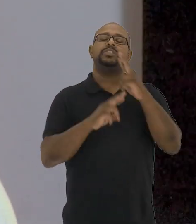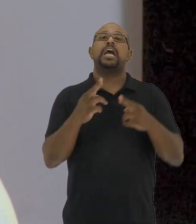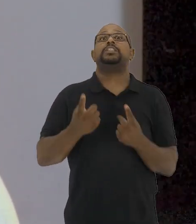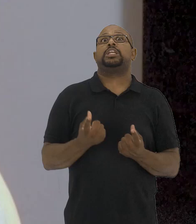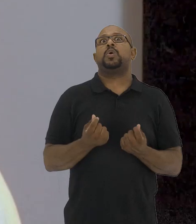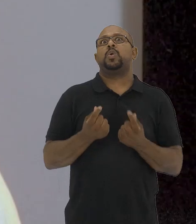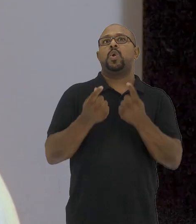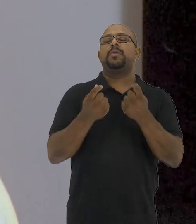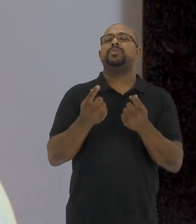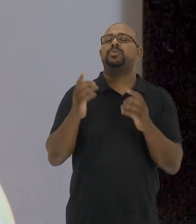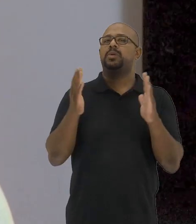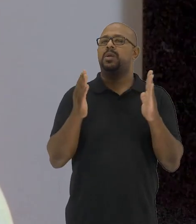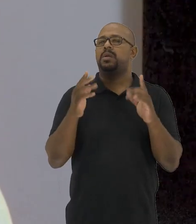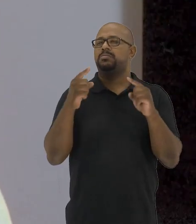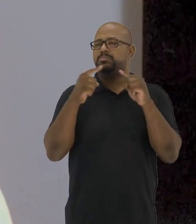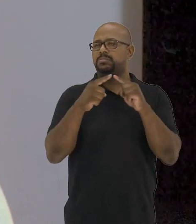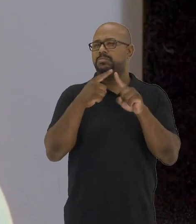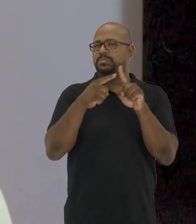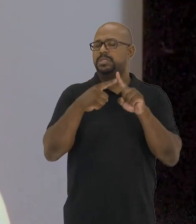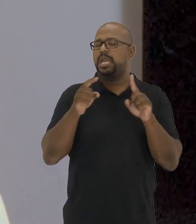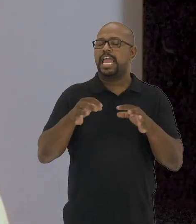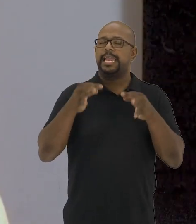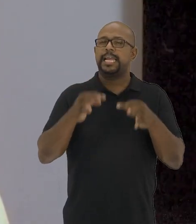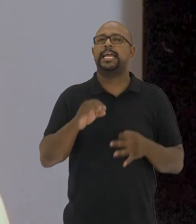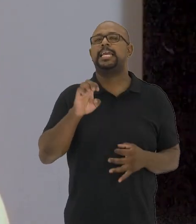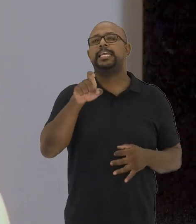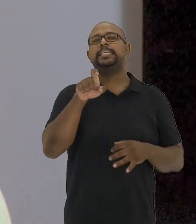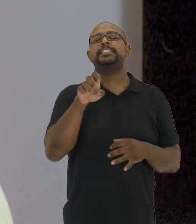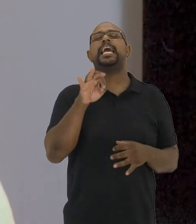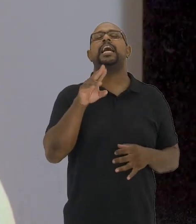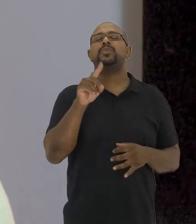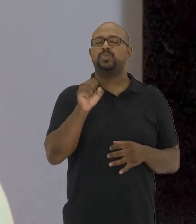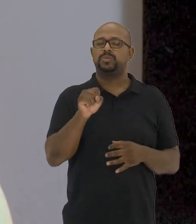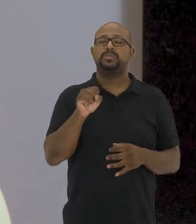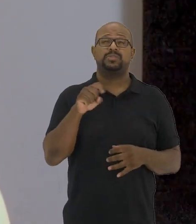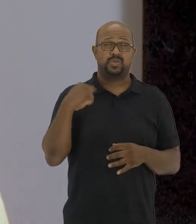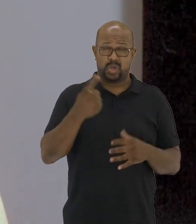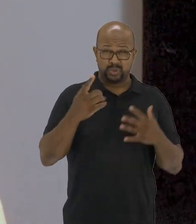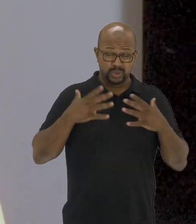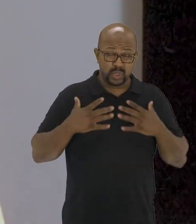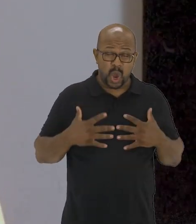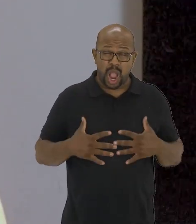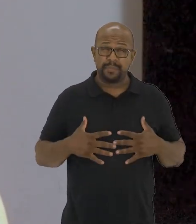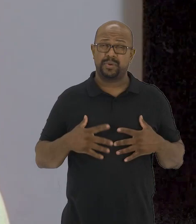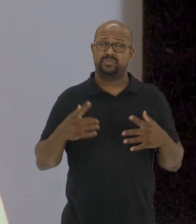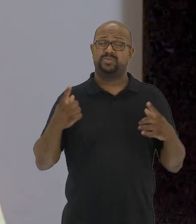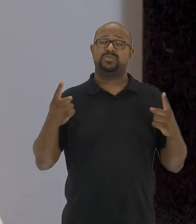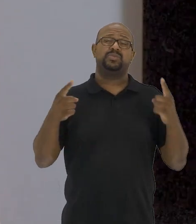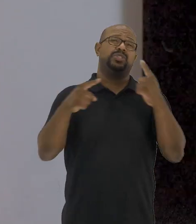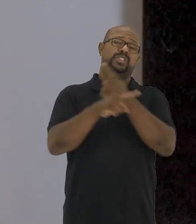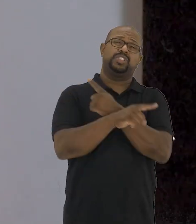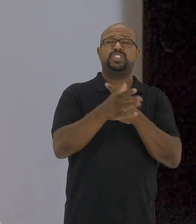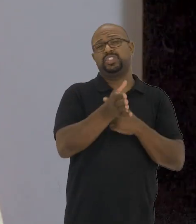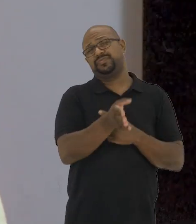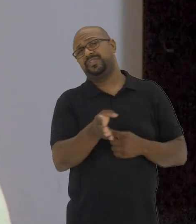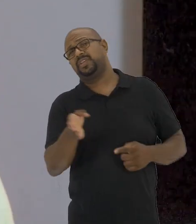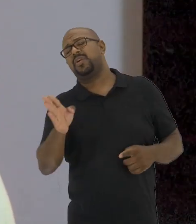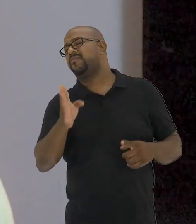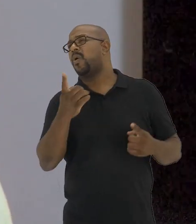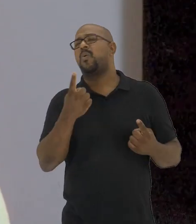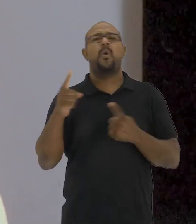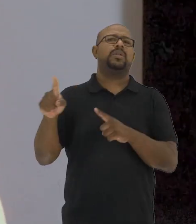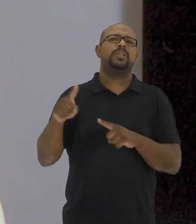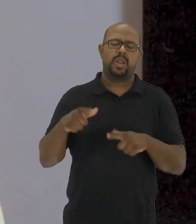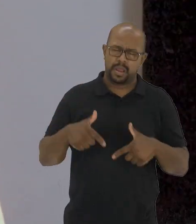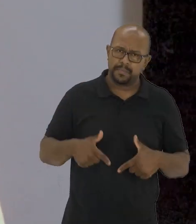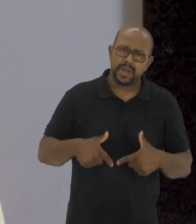de proporções, de resultados econômicos proporcionais e extremamente exatos. Nossos corpos desviam e vão na